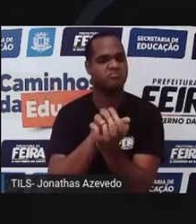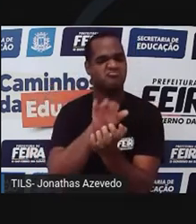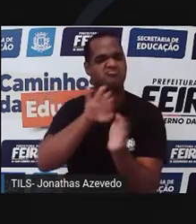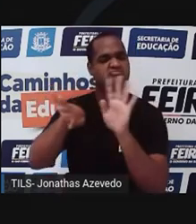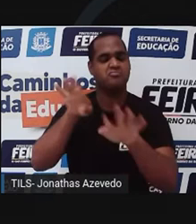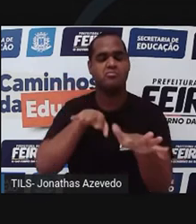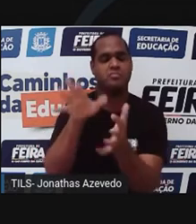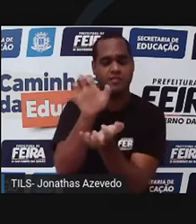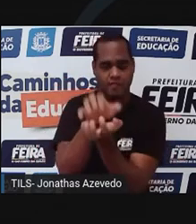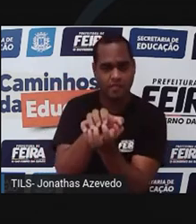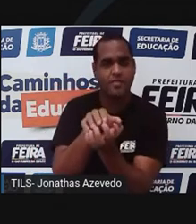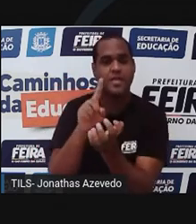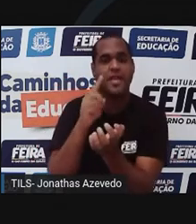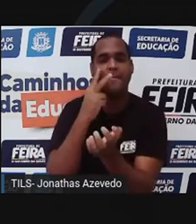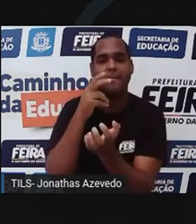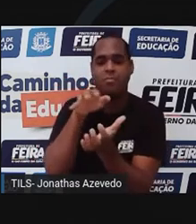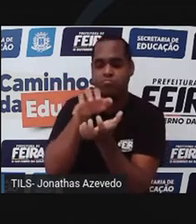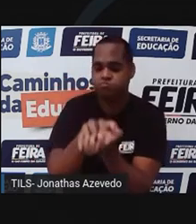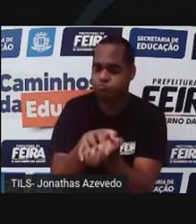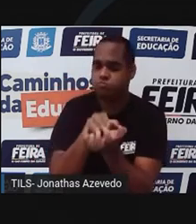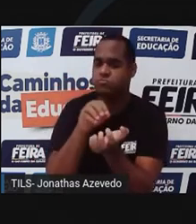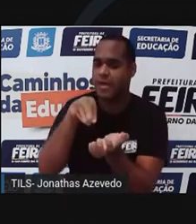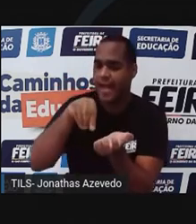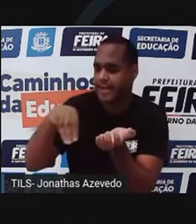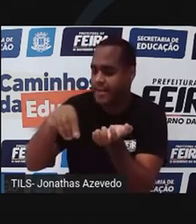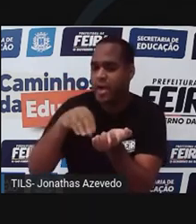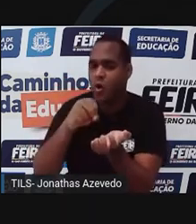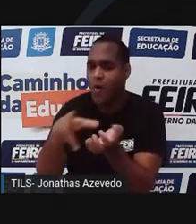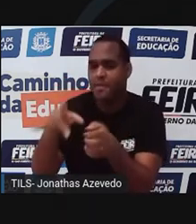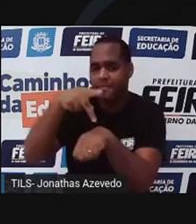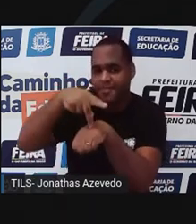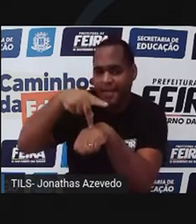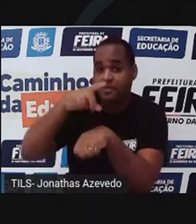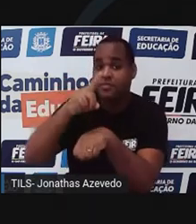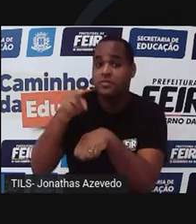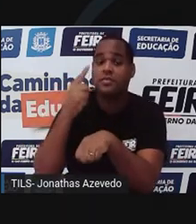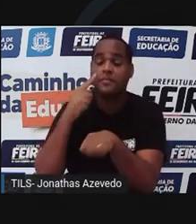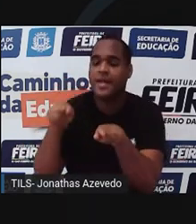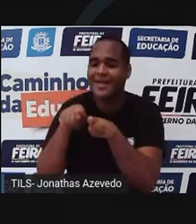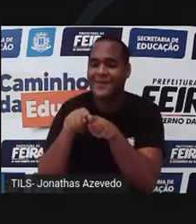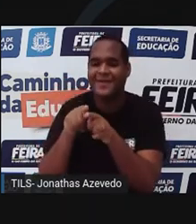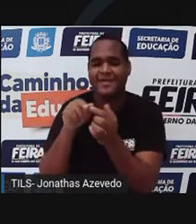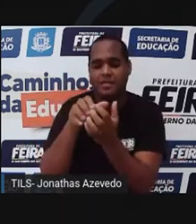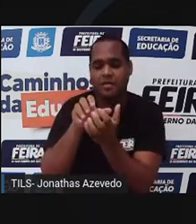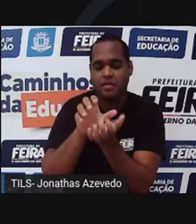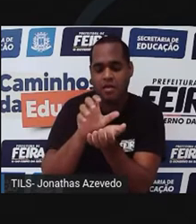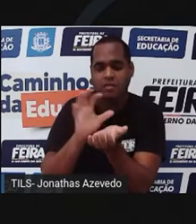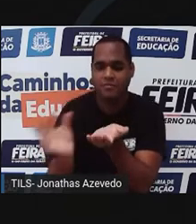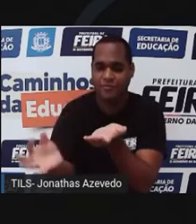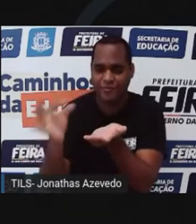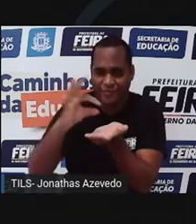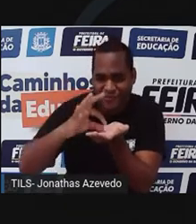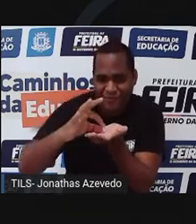normalmente estão presos nas rochas ou na areia. Os mestilhões estão dentro do grupo dos bivalves.